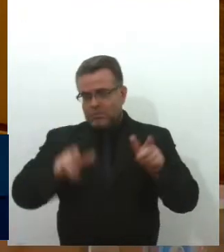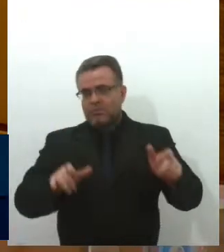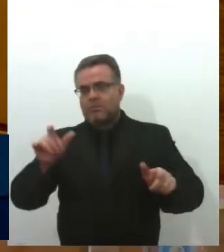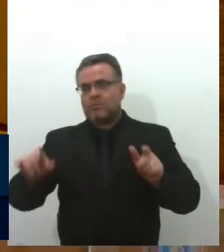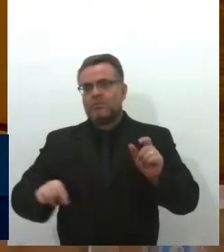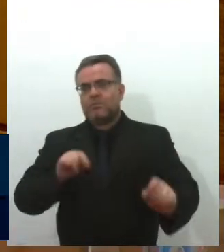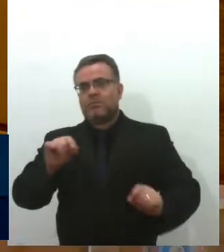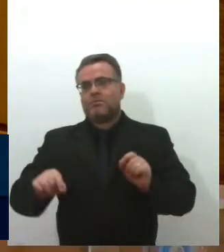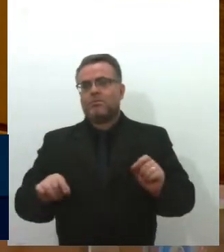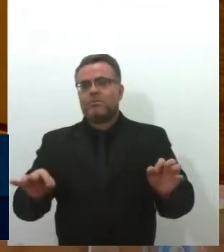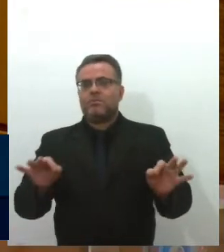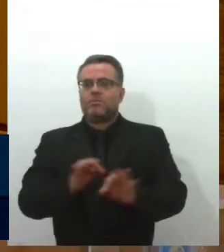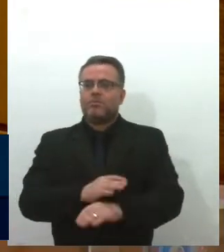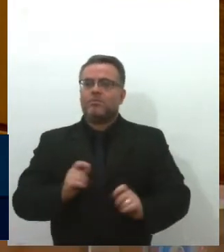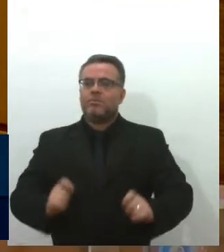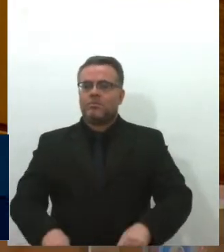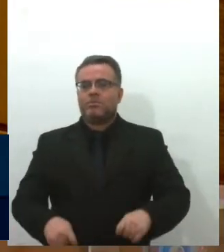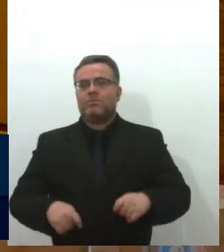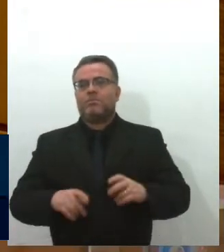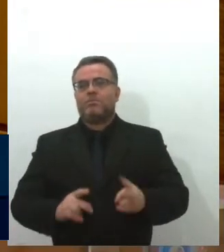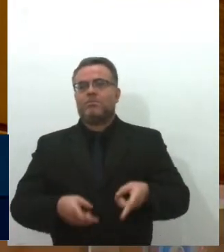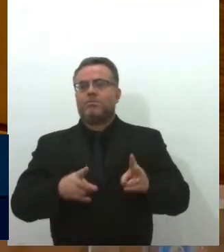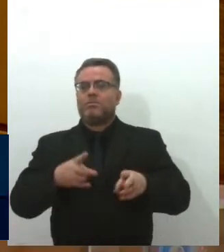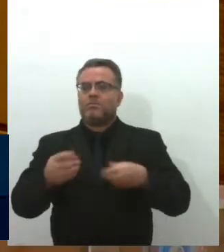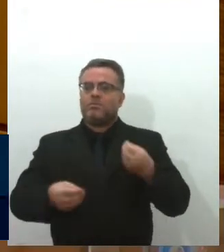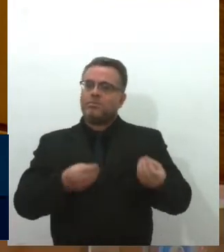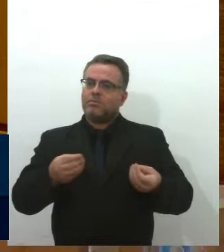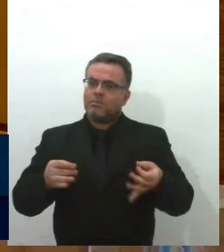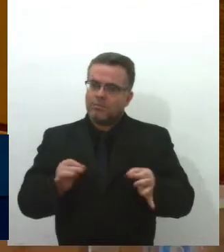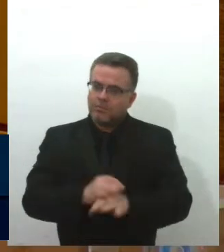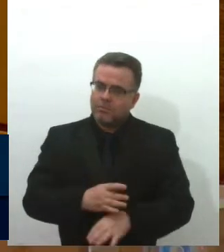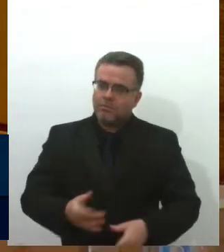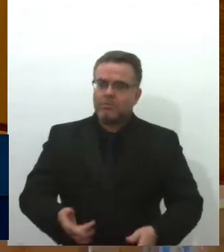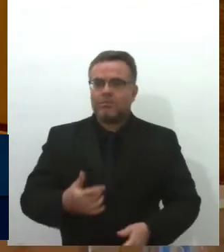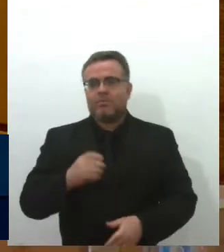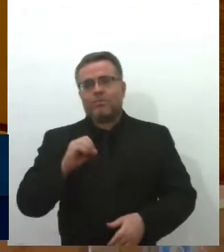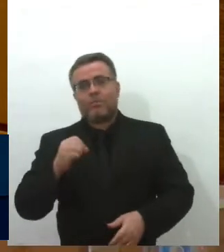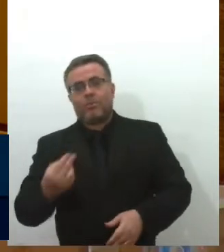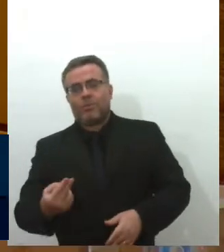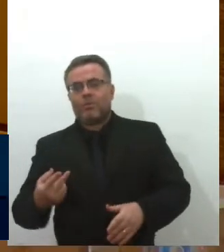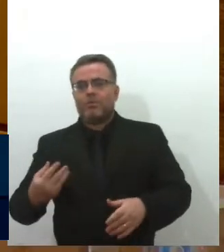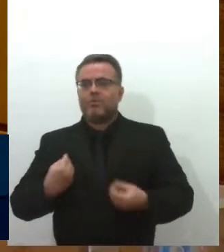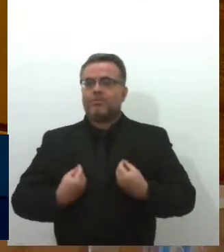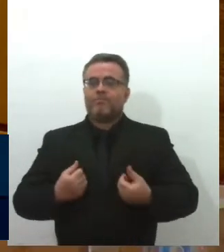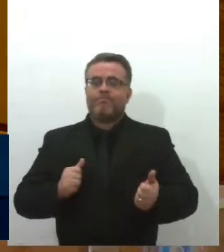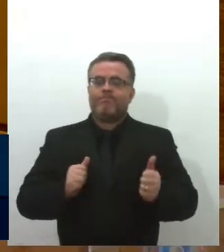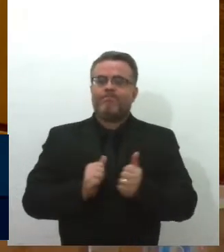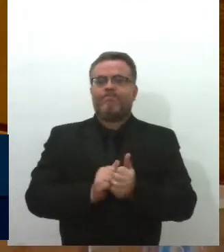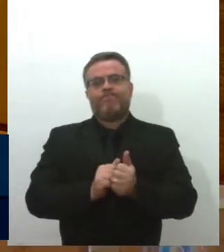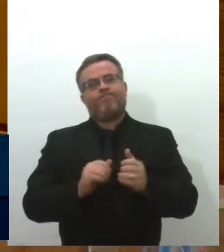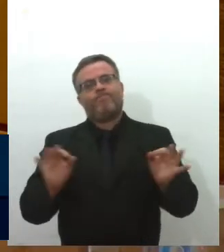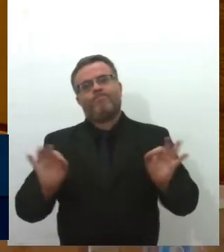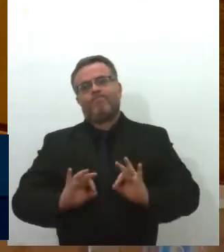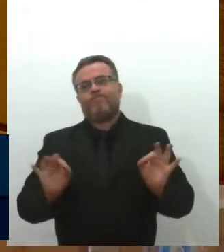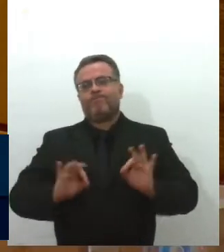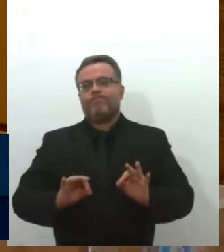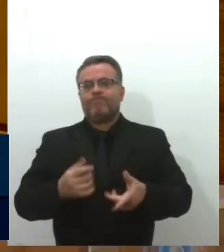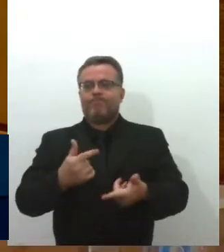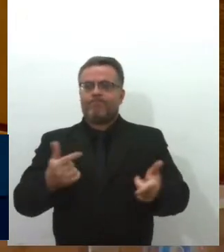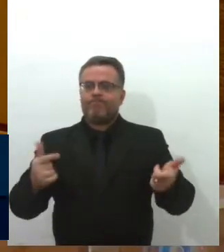não tem um familiar, um filho autista, ou que não convive com alguém, não tem a